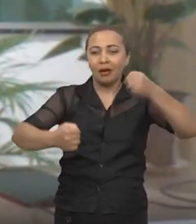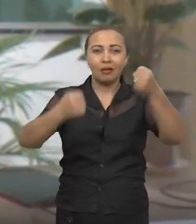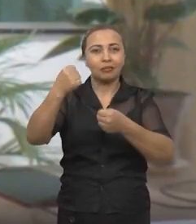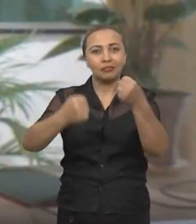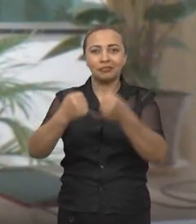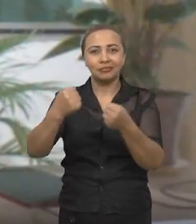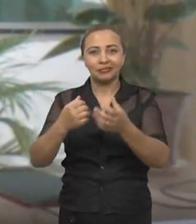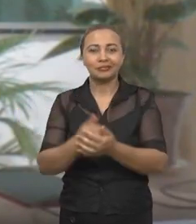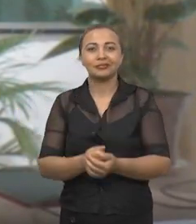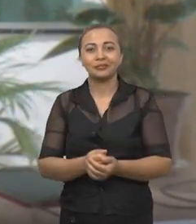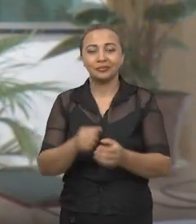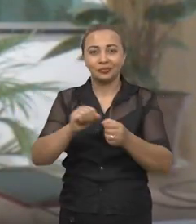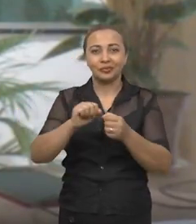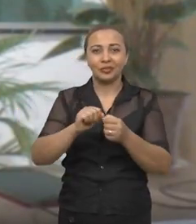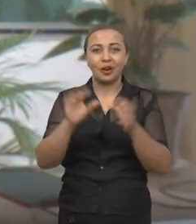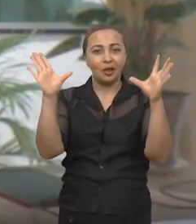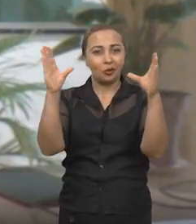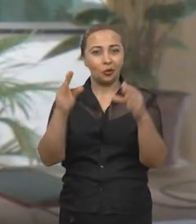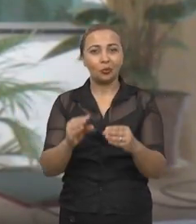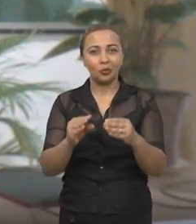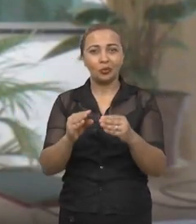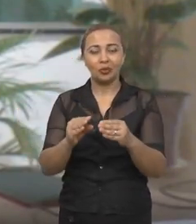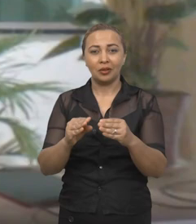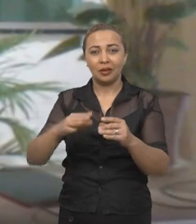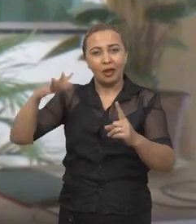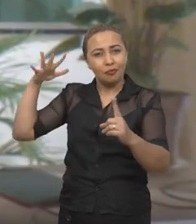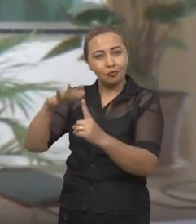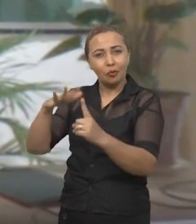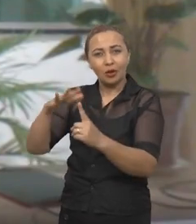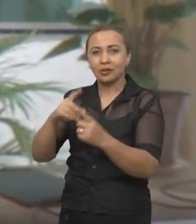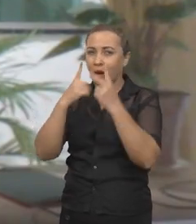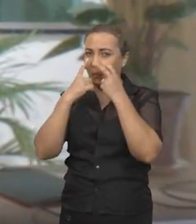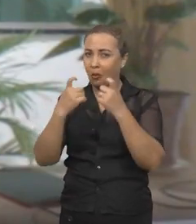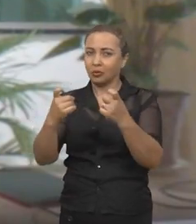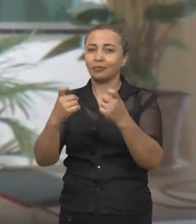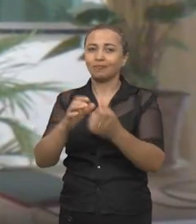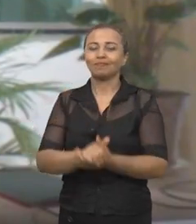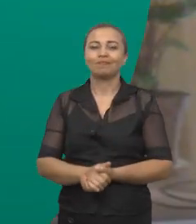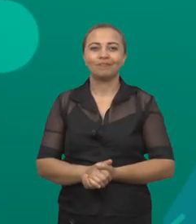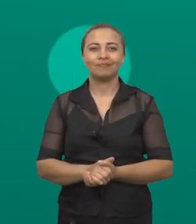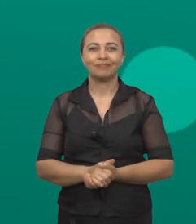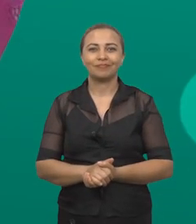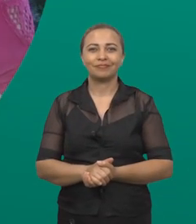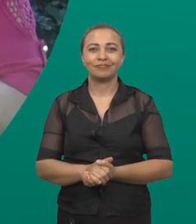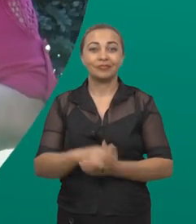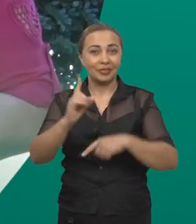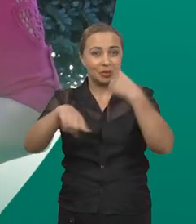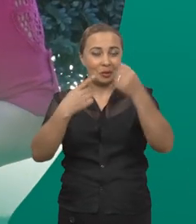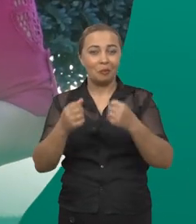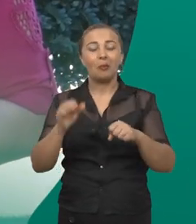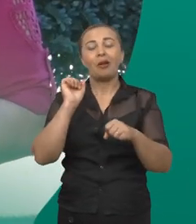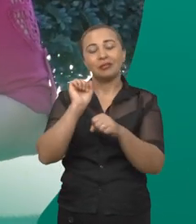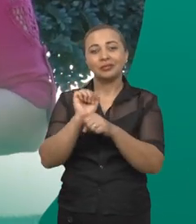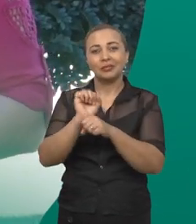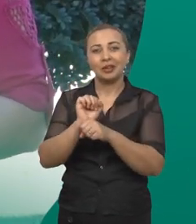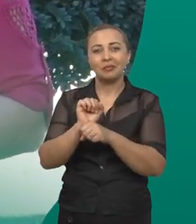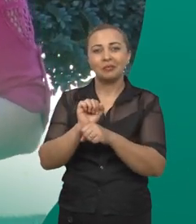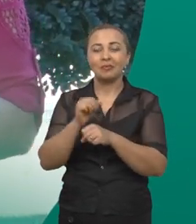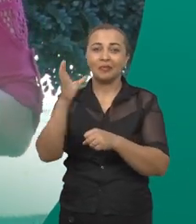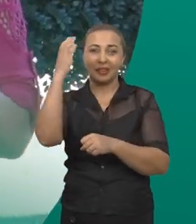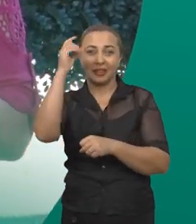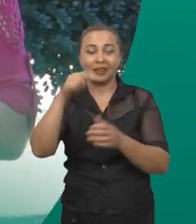a redução desse impacto da poluição. E depois do intervalo,